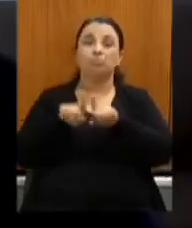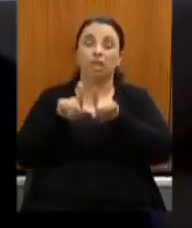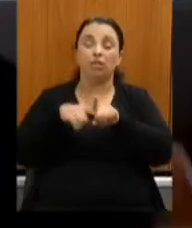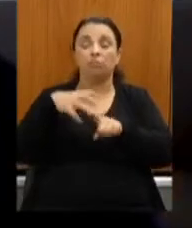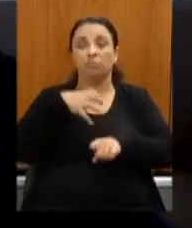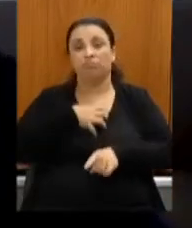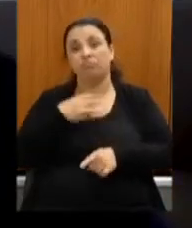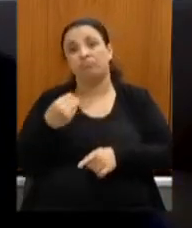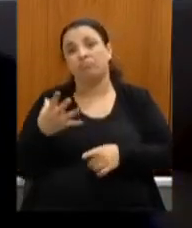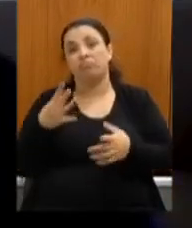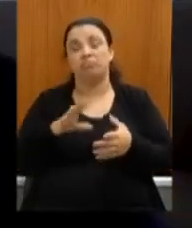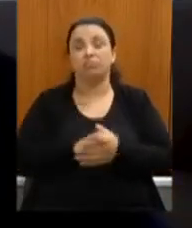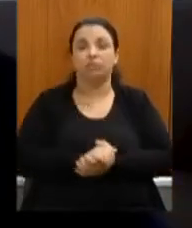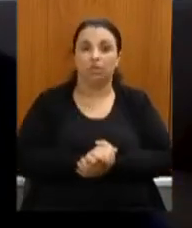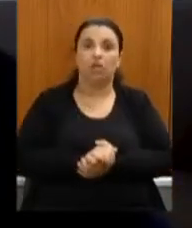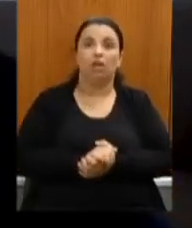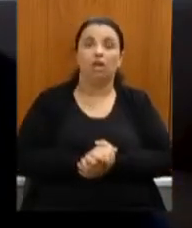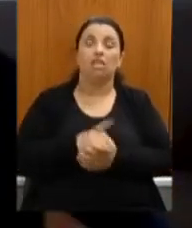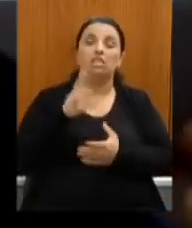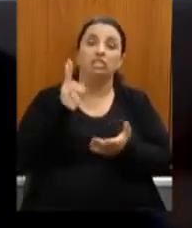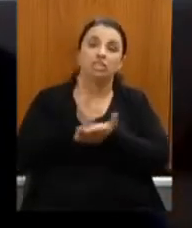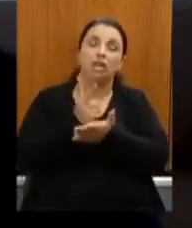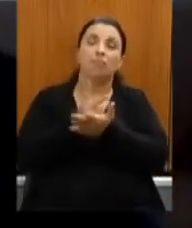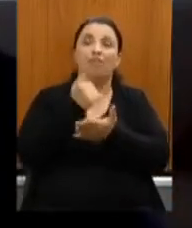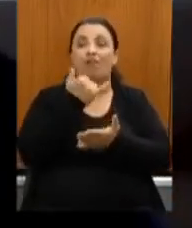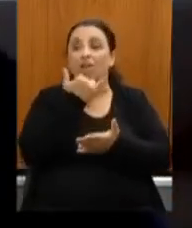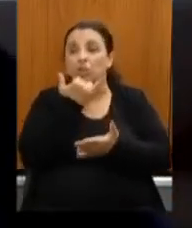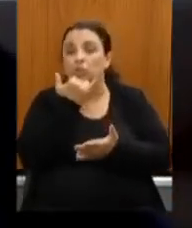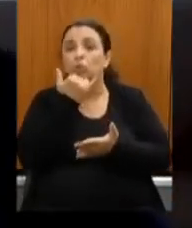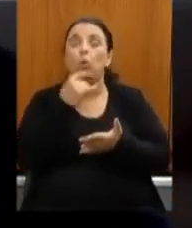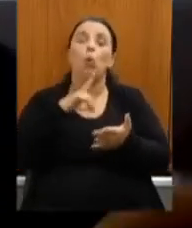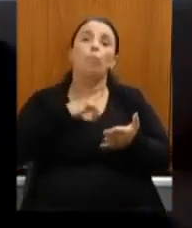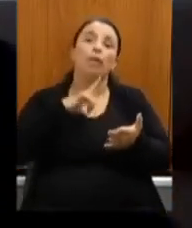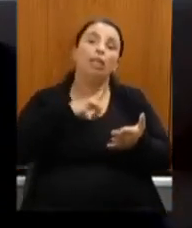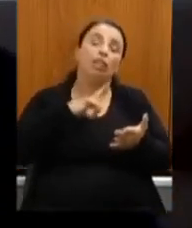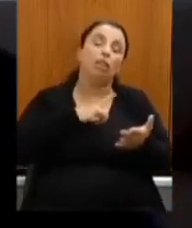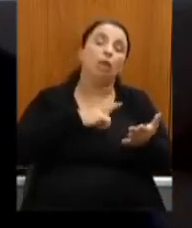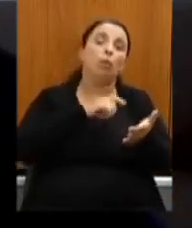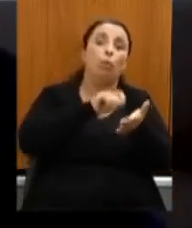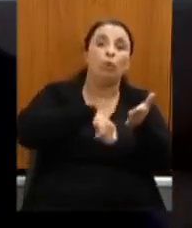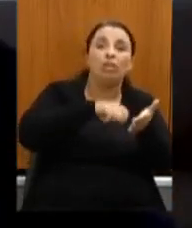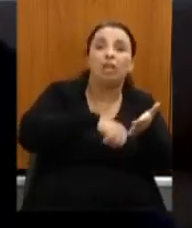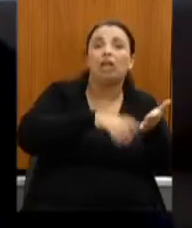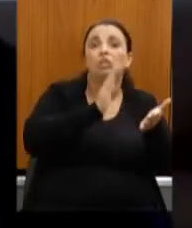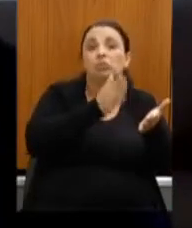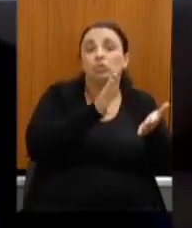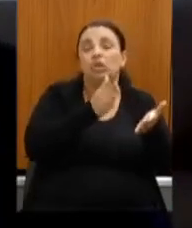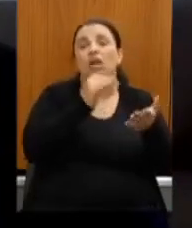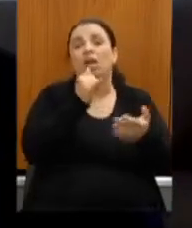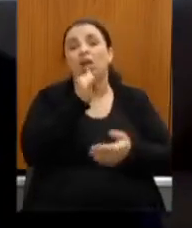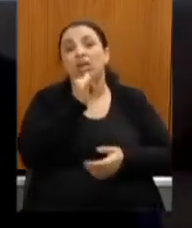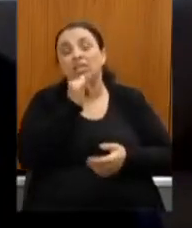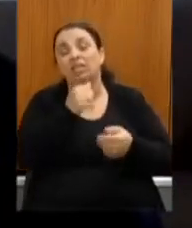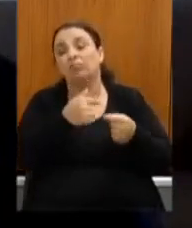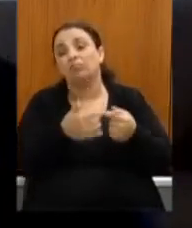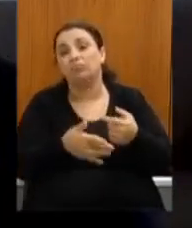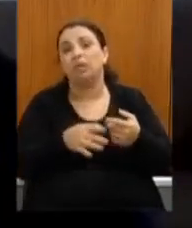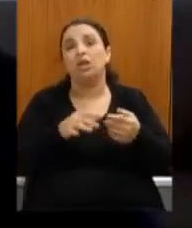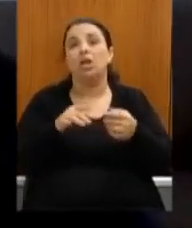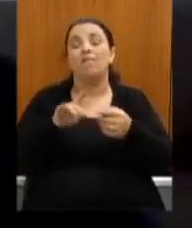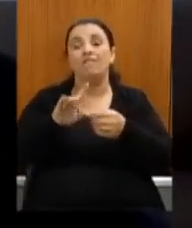uma desculpa que tinha um contrato em vigor daqui a pouco vai renovar sempre essa conversa essa